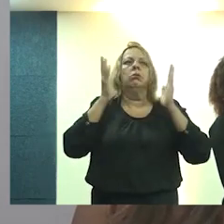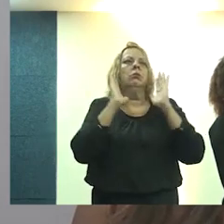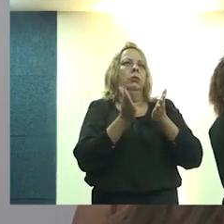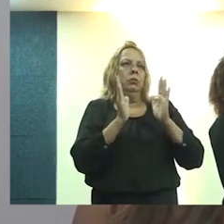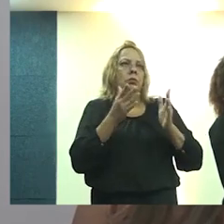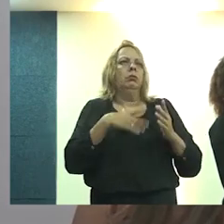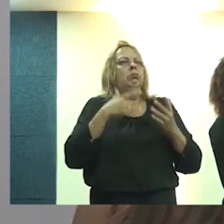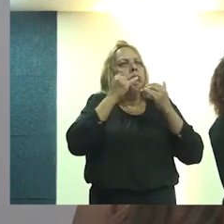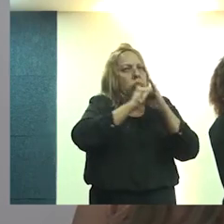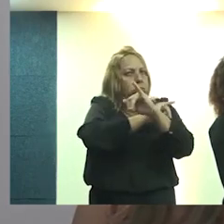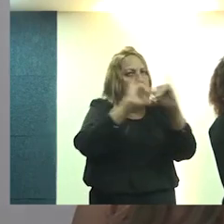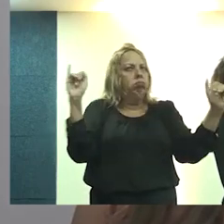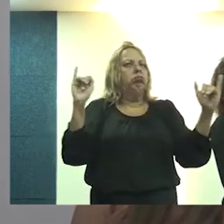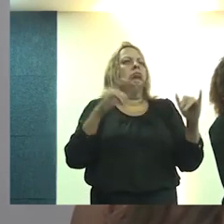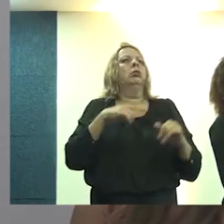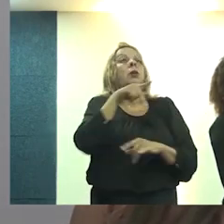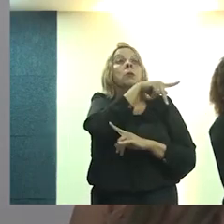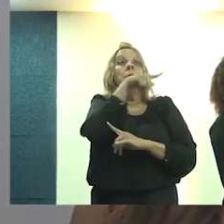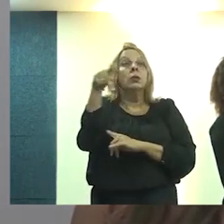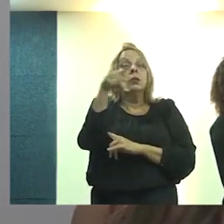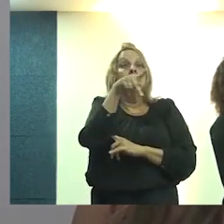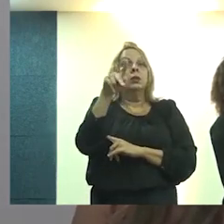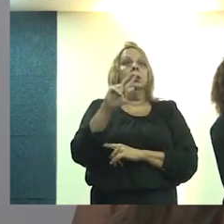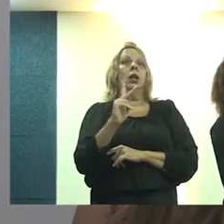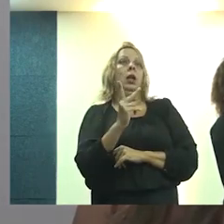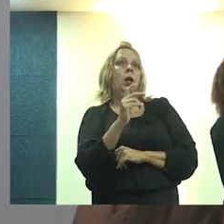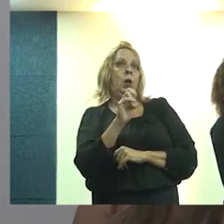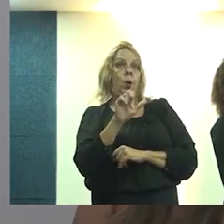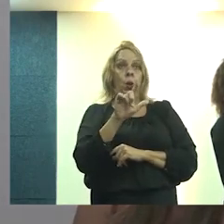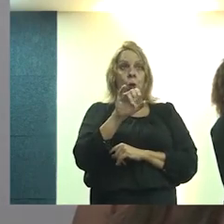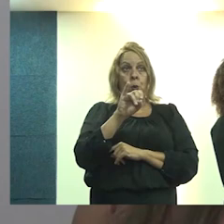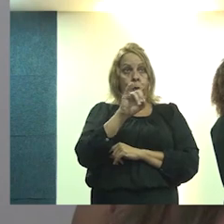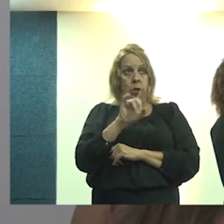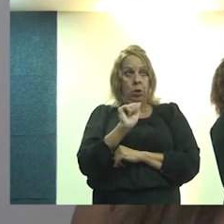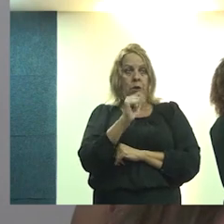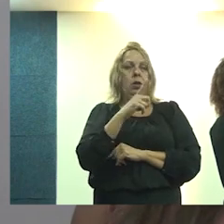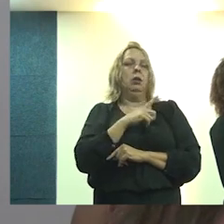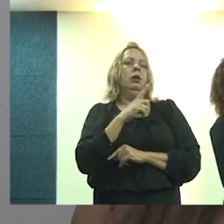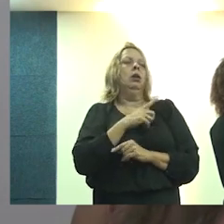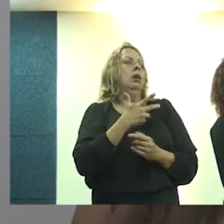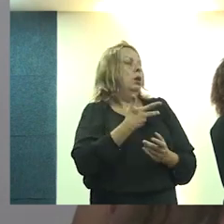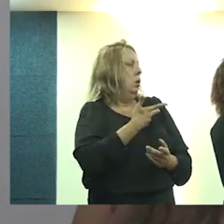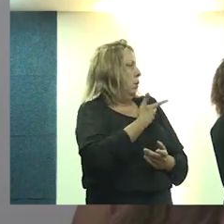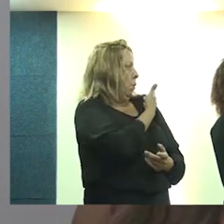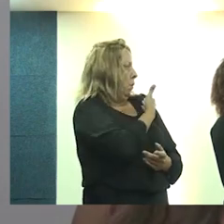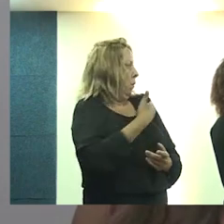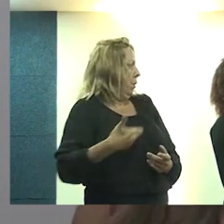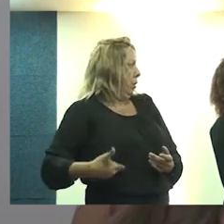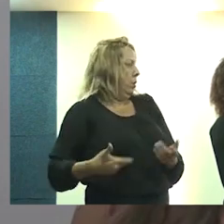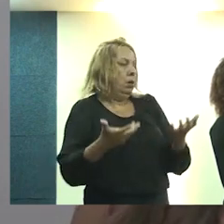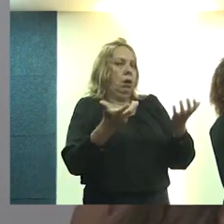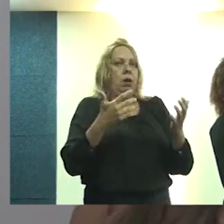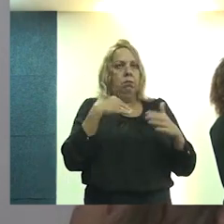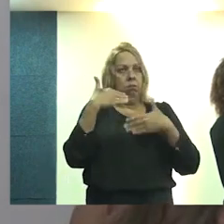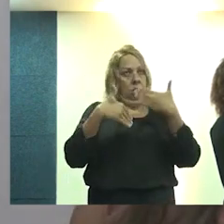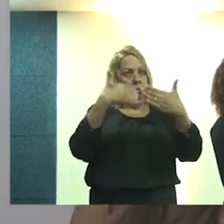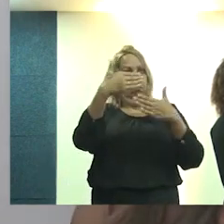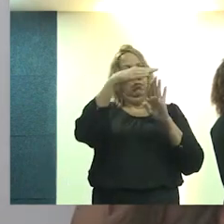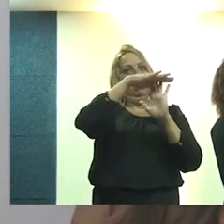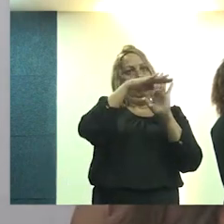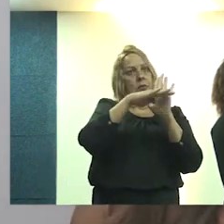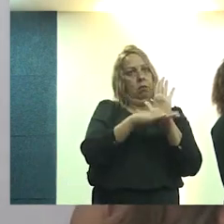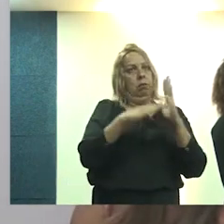portador dessa mensagem com a nossa presidente Luísa, O governador quer desenvolver um programa